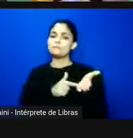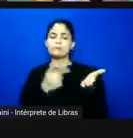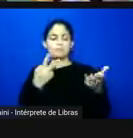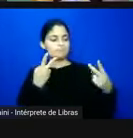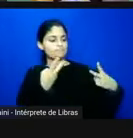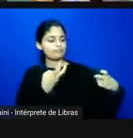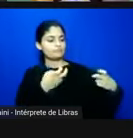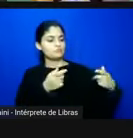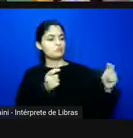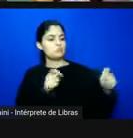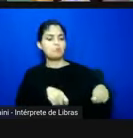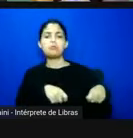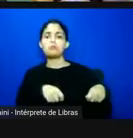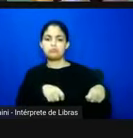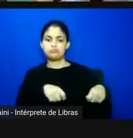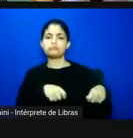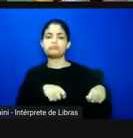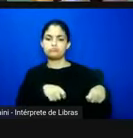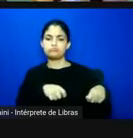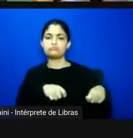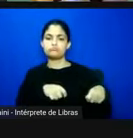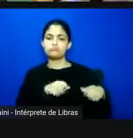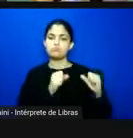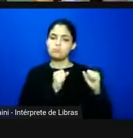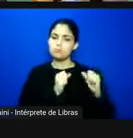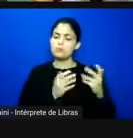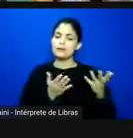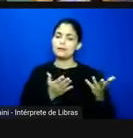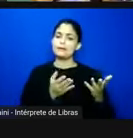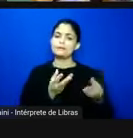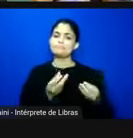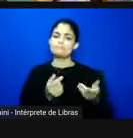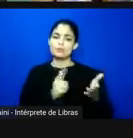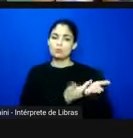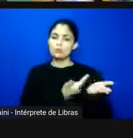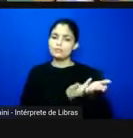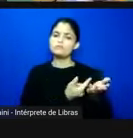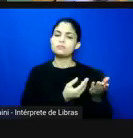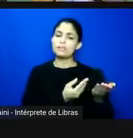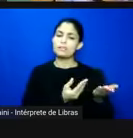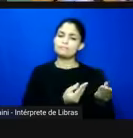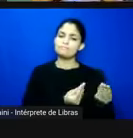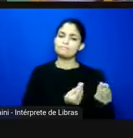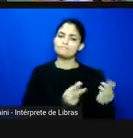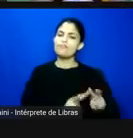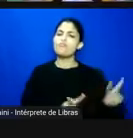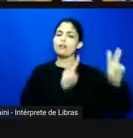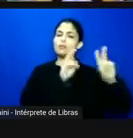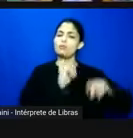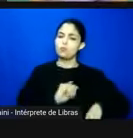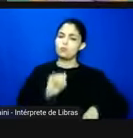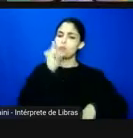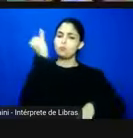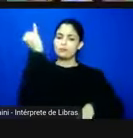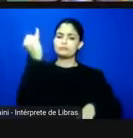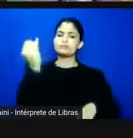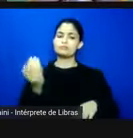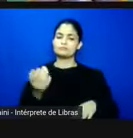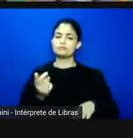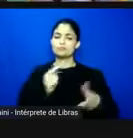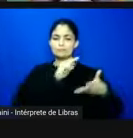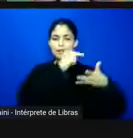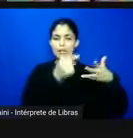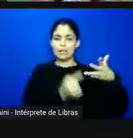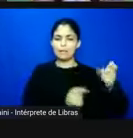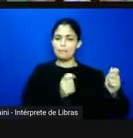muito grande para isso assim o quanto ele é rico em amplas possibilidades assim eu acho que